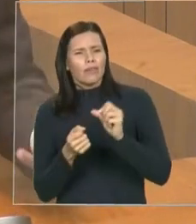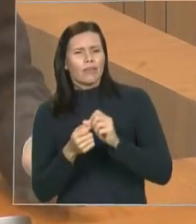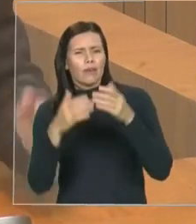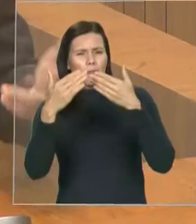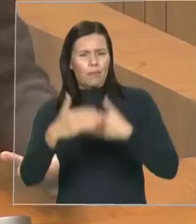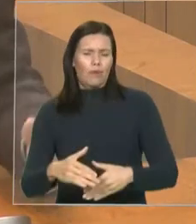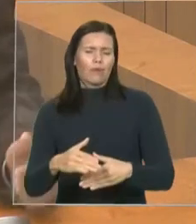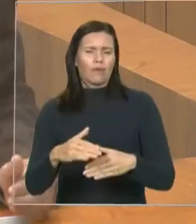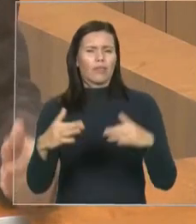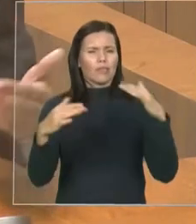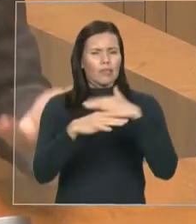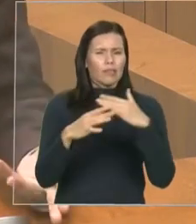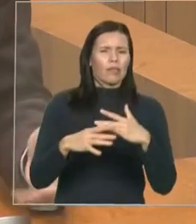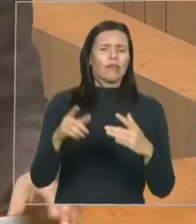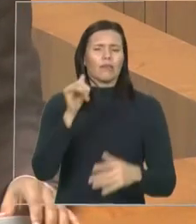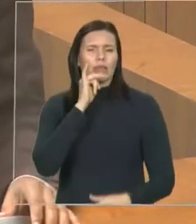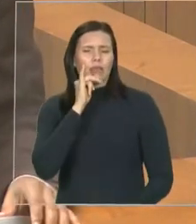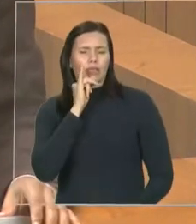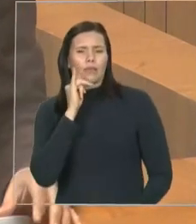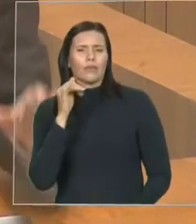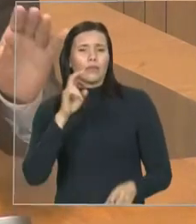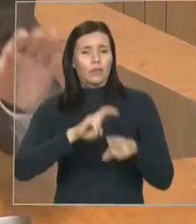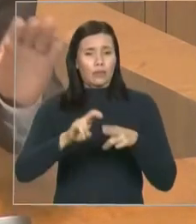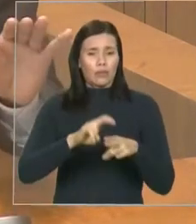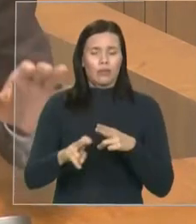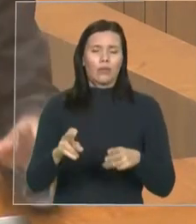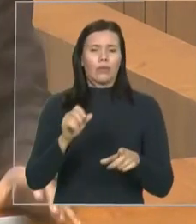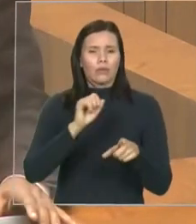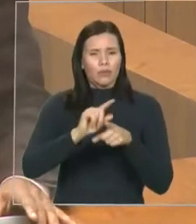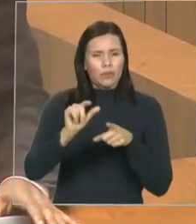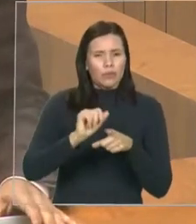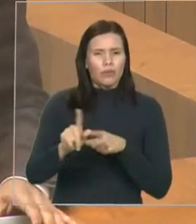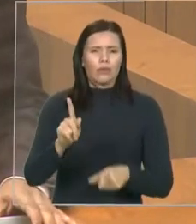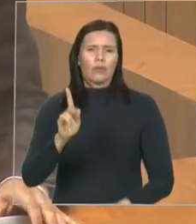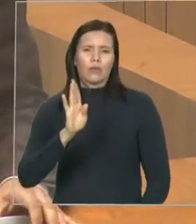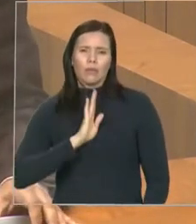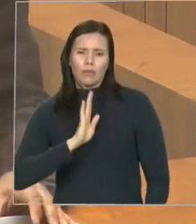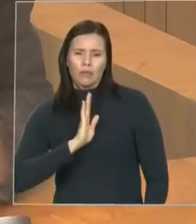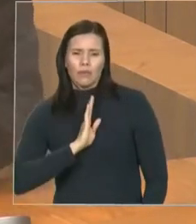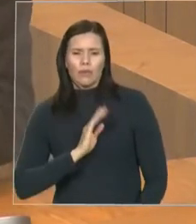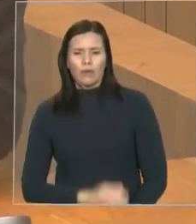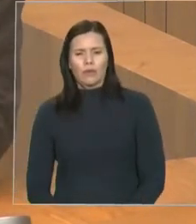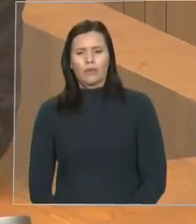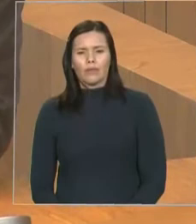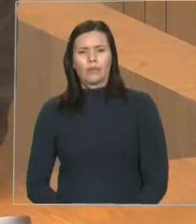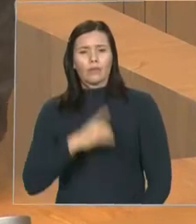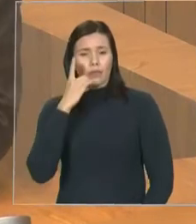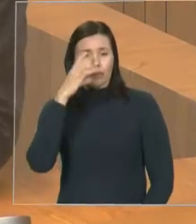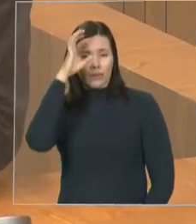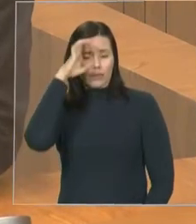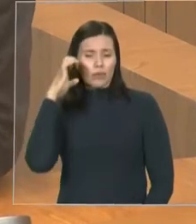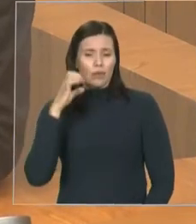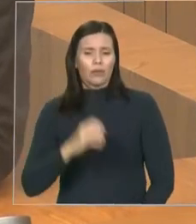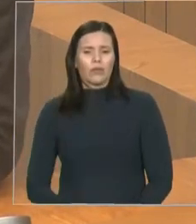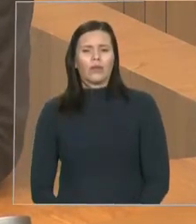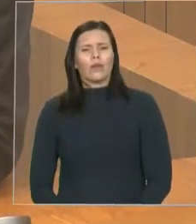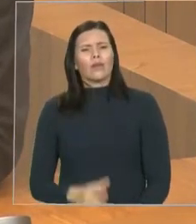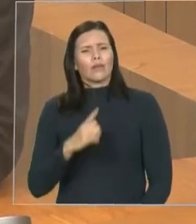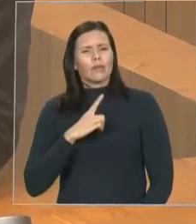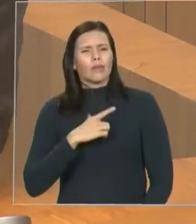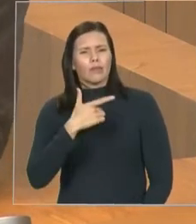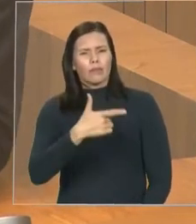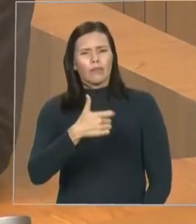exemplos de Santo Inês, Bacabal, Pinheiro. Só para se ter exemplo, deputado Eduardo Braide, são 21 municípios da Baixada do Maranhense.